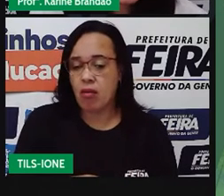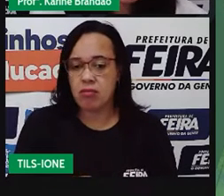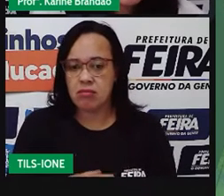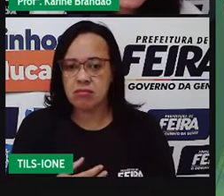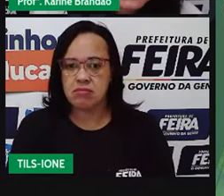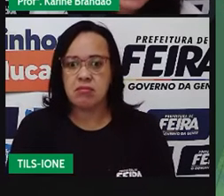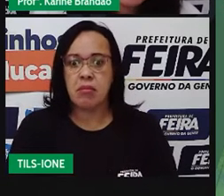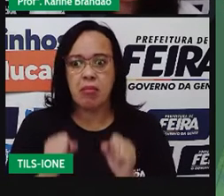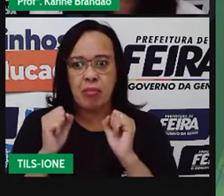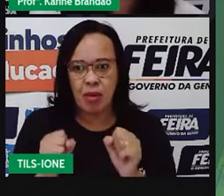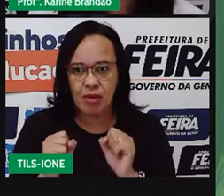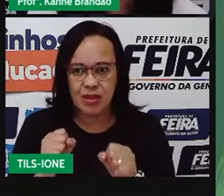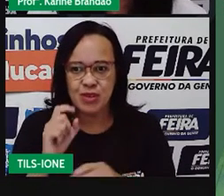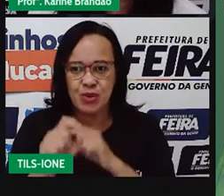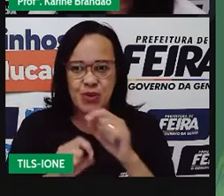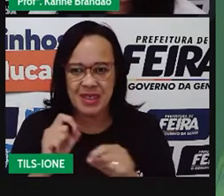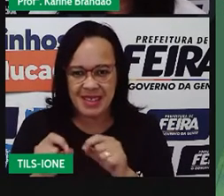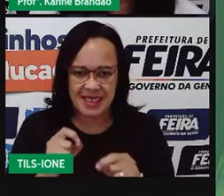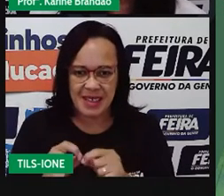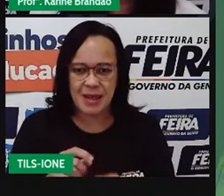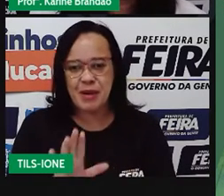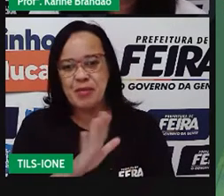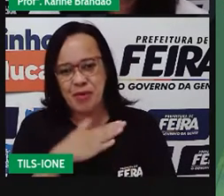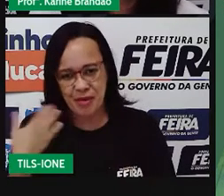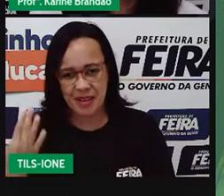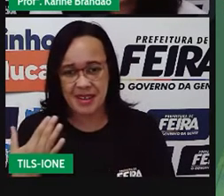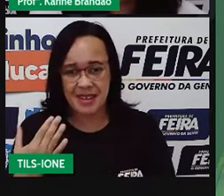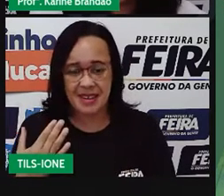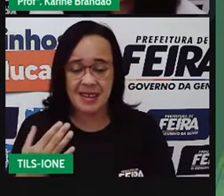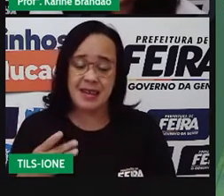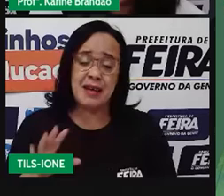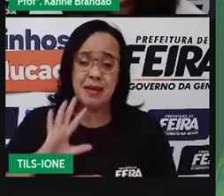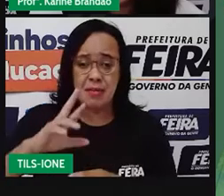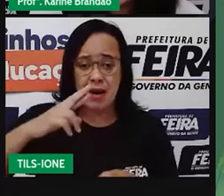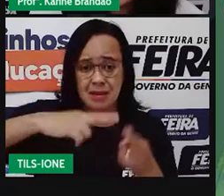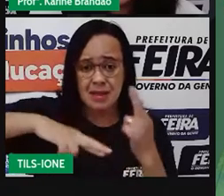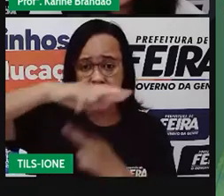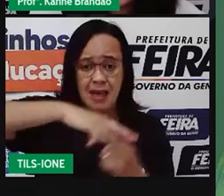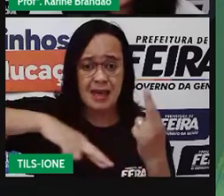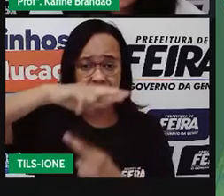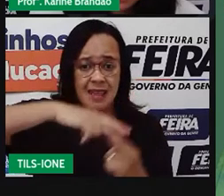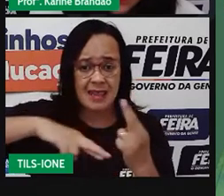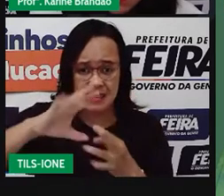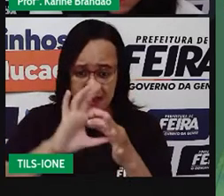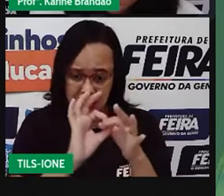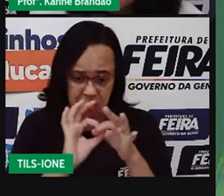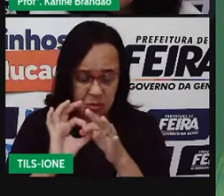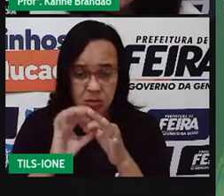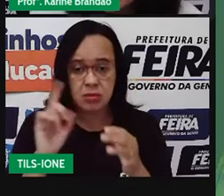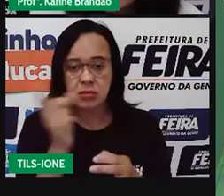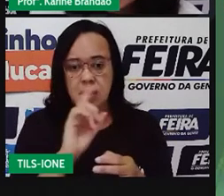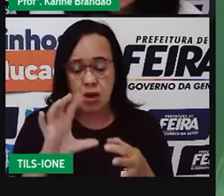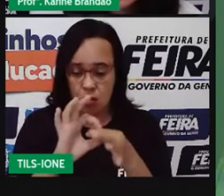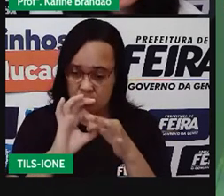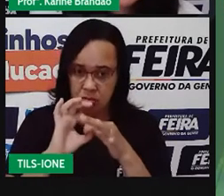Desarmônicas. Por que desarmônicas? Porque elas estão, alguém está saindo prejudicado nessa história, tá bom?